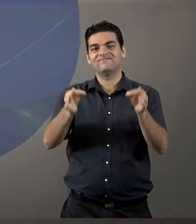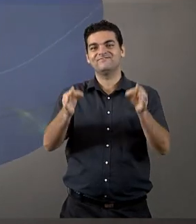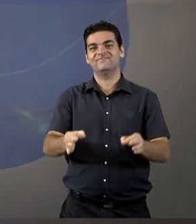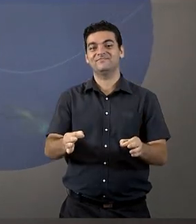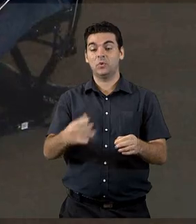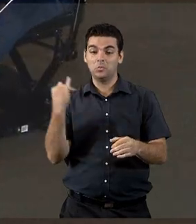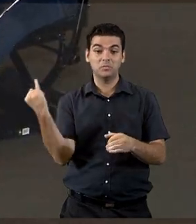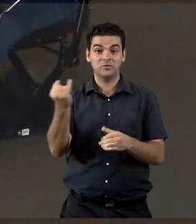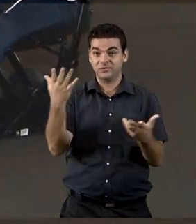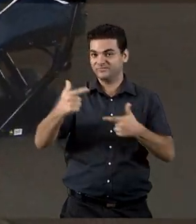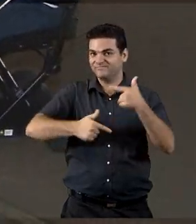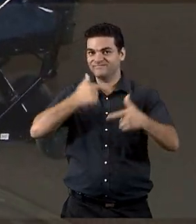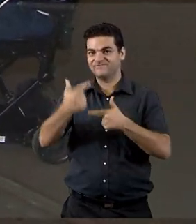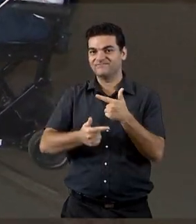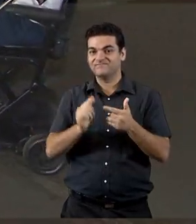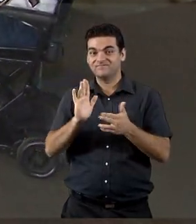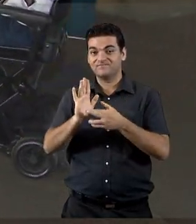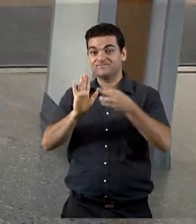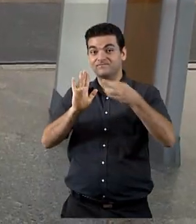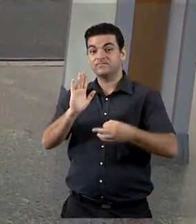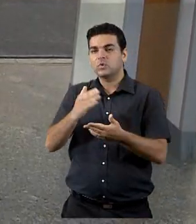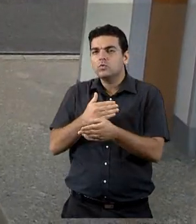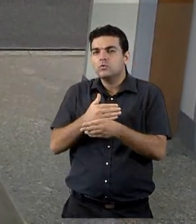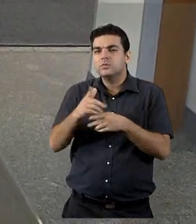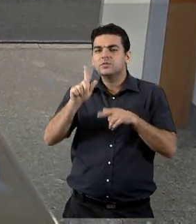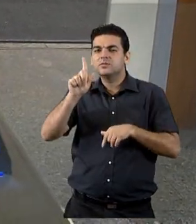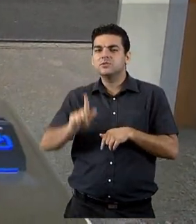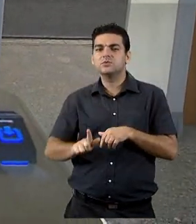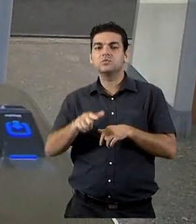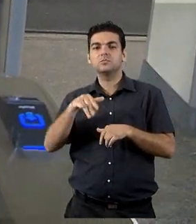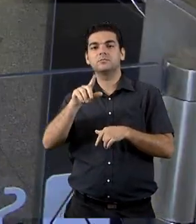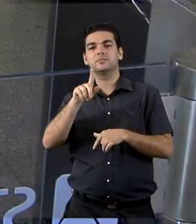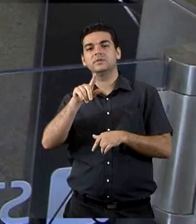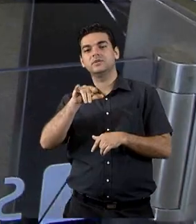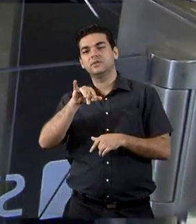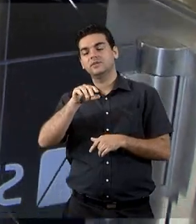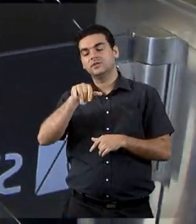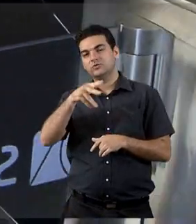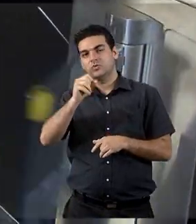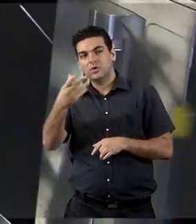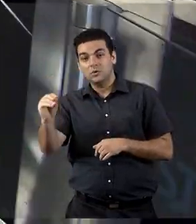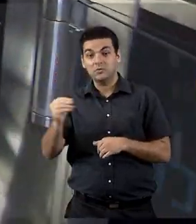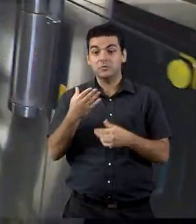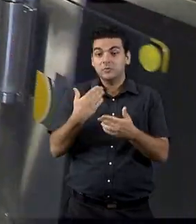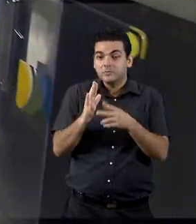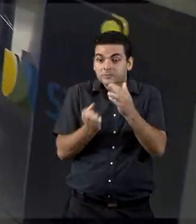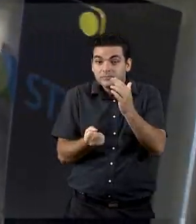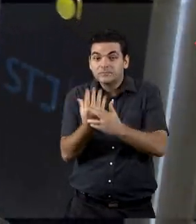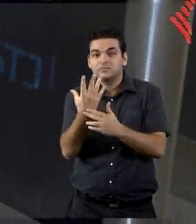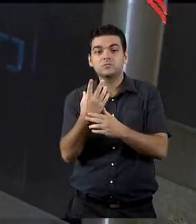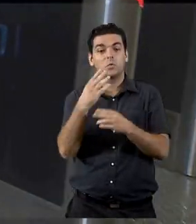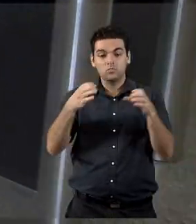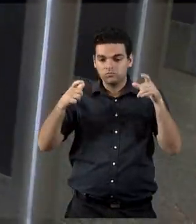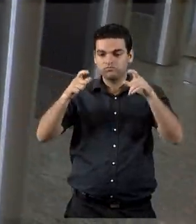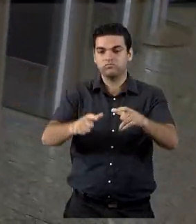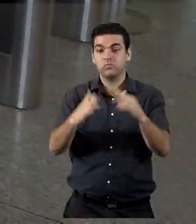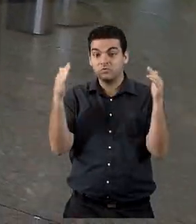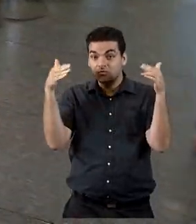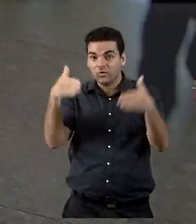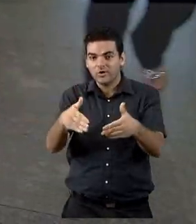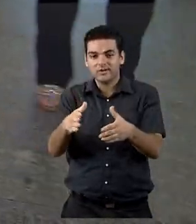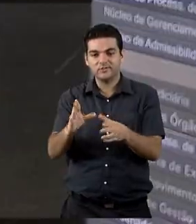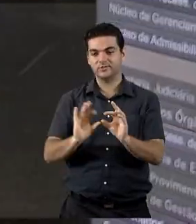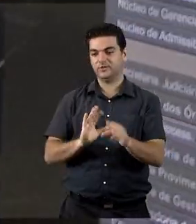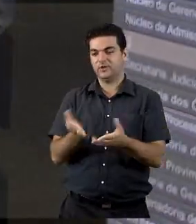inclusivas. O importante trabalho foi formalizado no início da gestão do ministro João Otávio de Noronha com a criação de uma